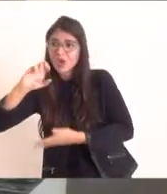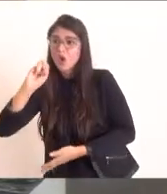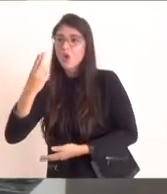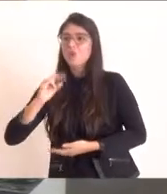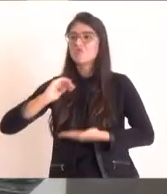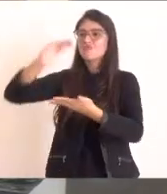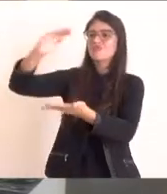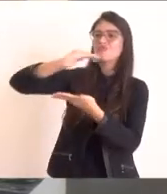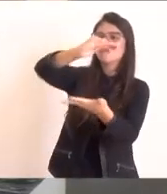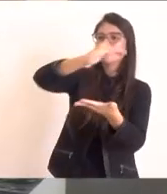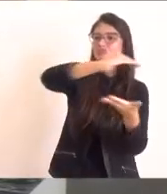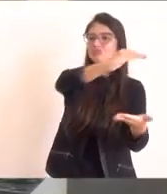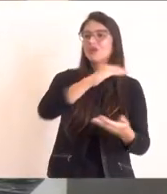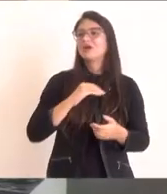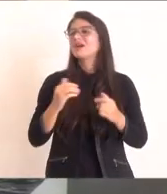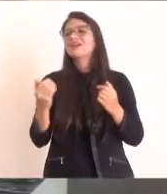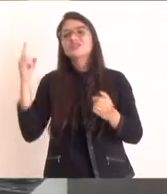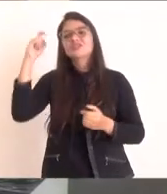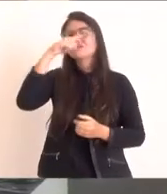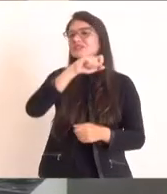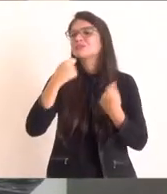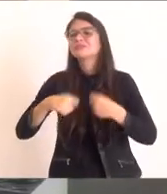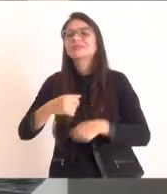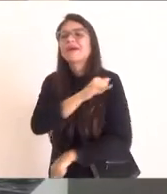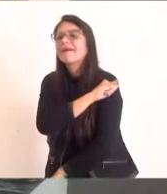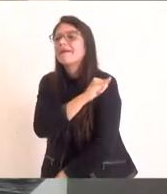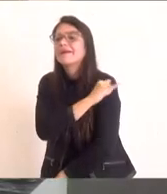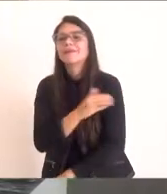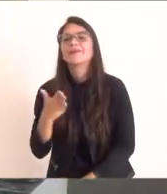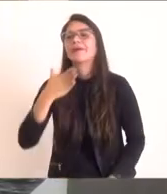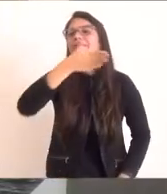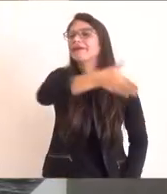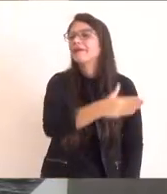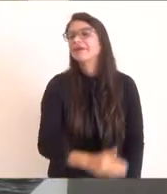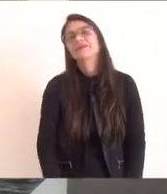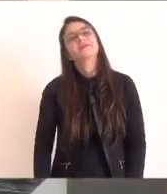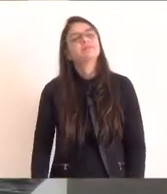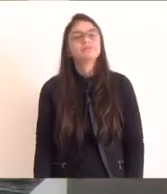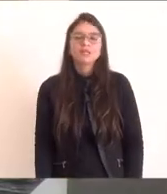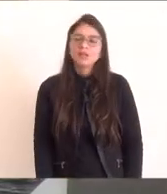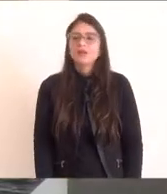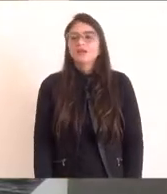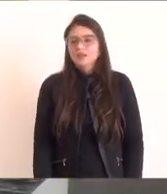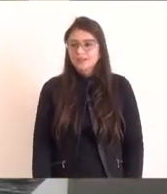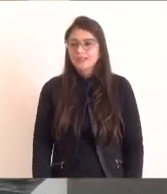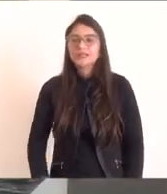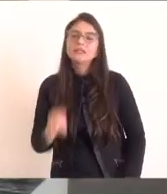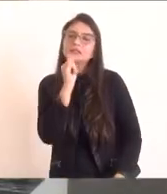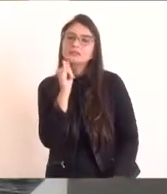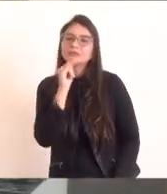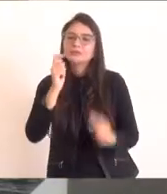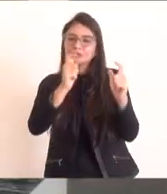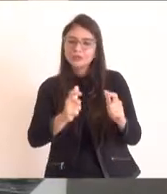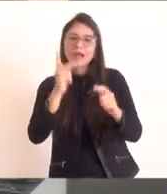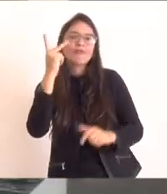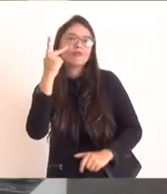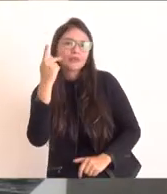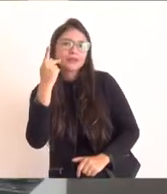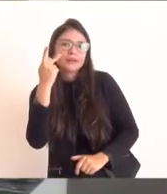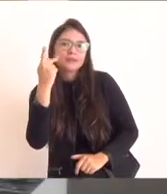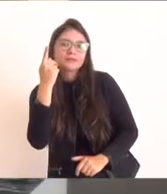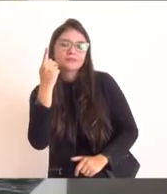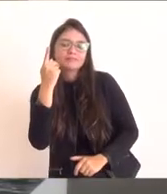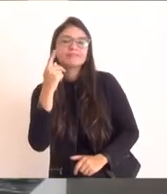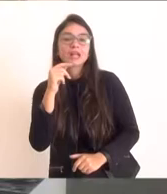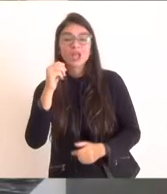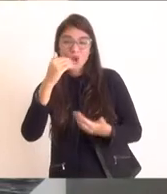não consegue, tem que ir ao Rio de Janeiro. Eu recebo algumas mercadorias de Fortaleza, toda vez que eu vou pegar,